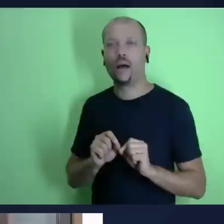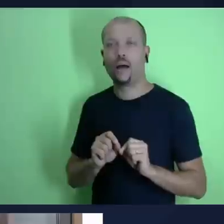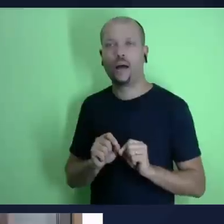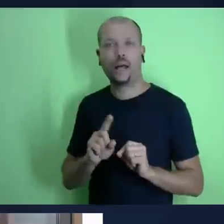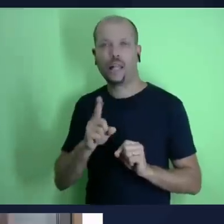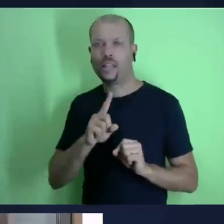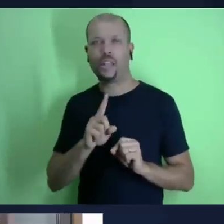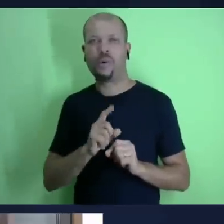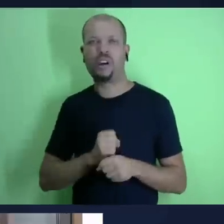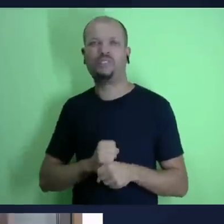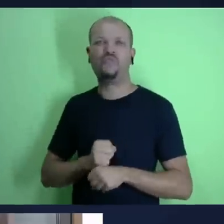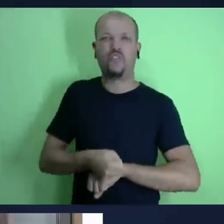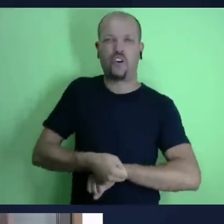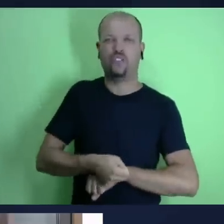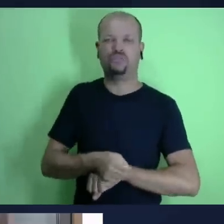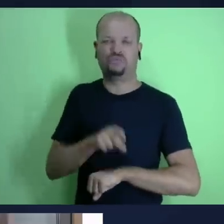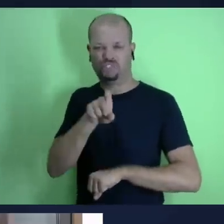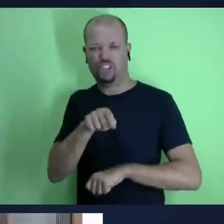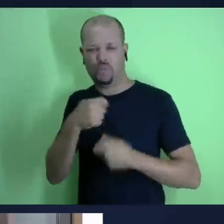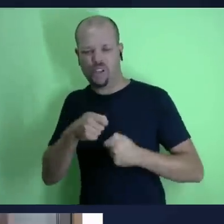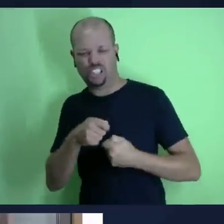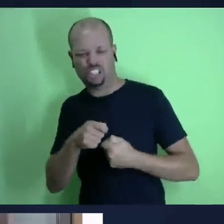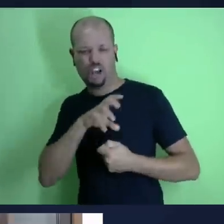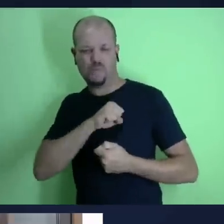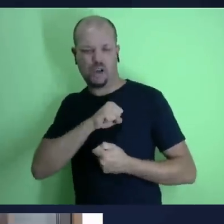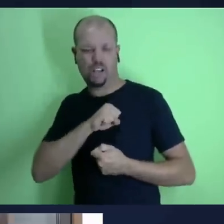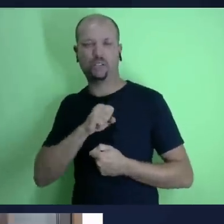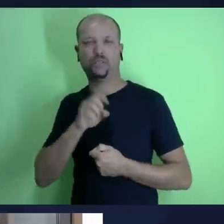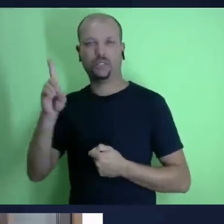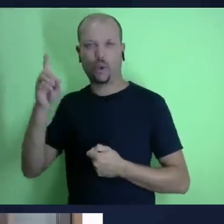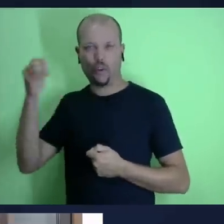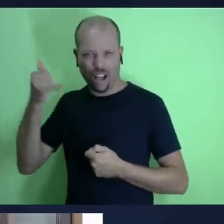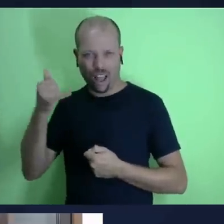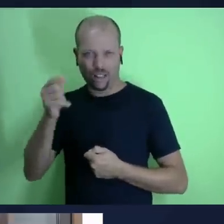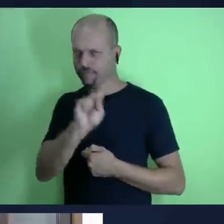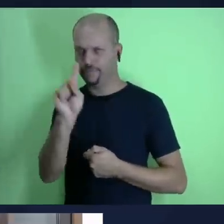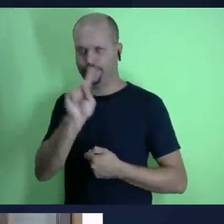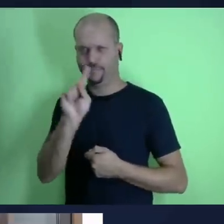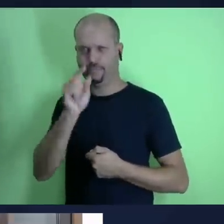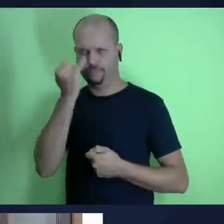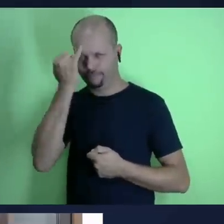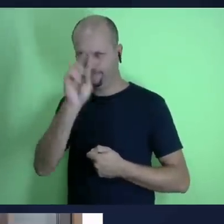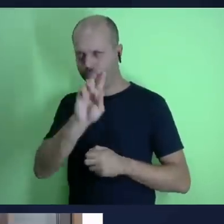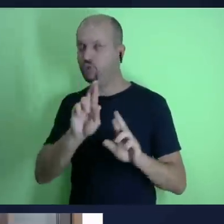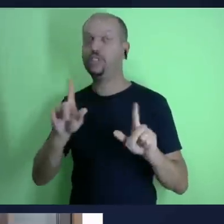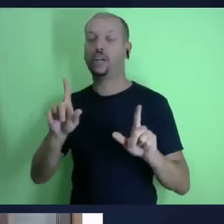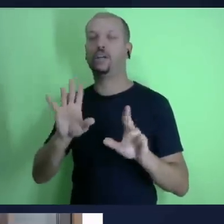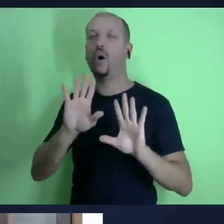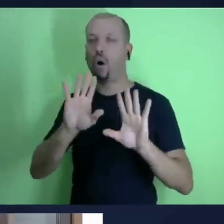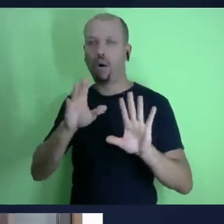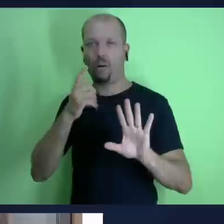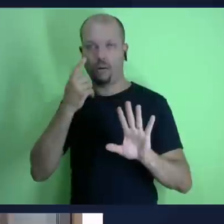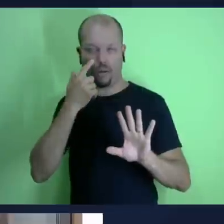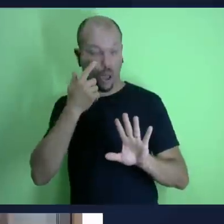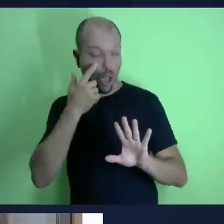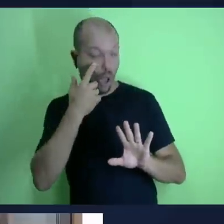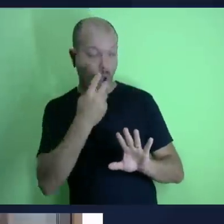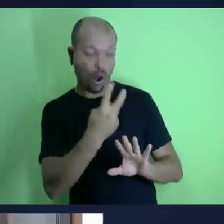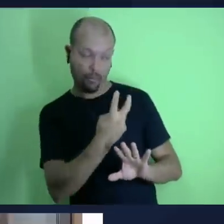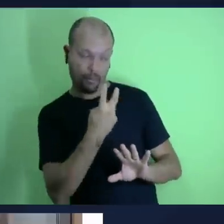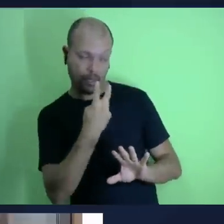amo você olha para a cruz do calvário será que isso motiva você a me amar pois é eu gostaria que você me amasse